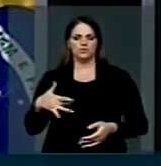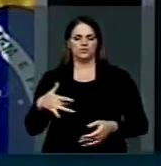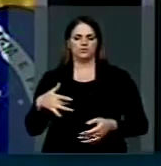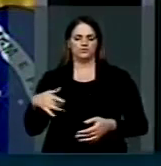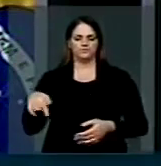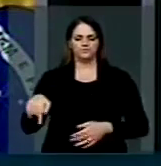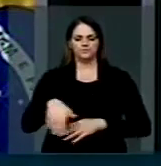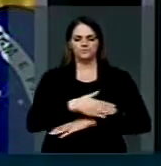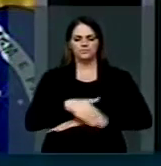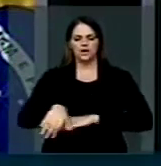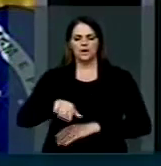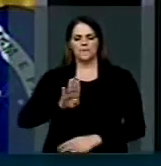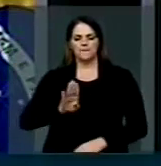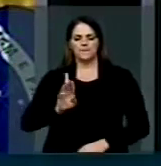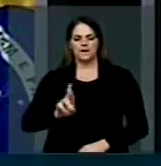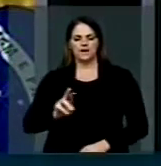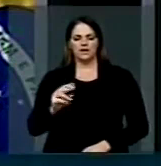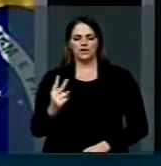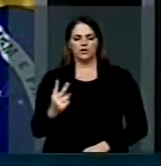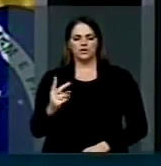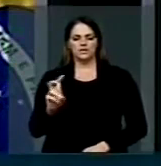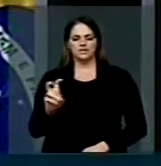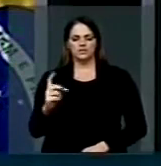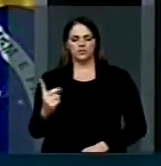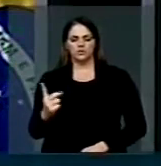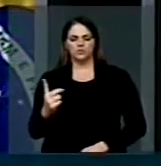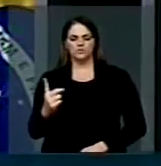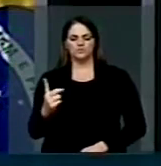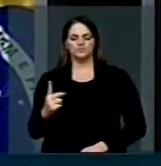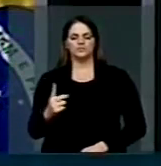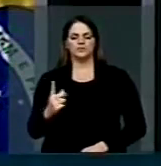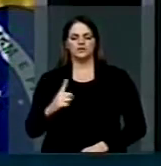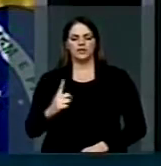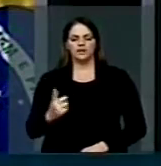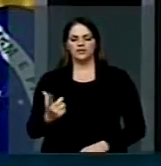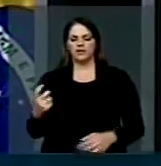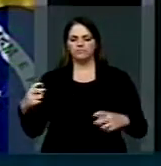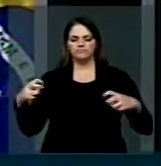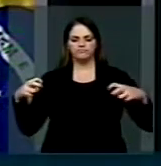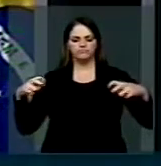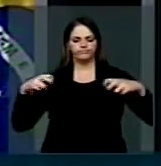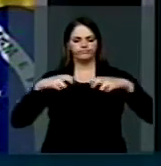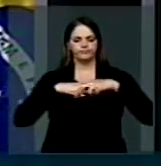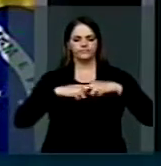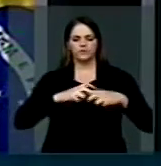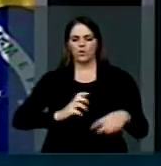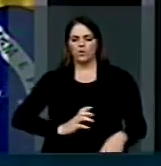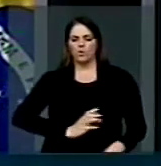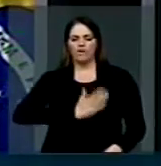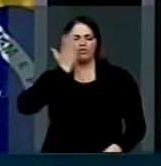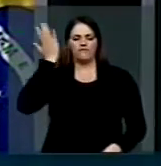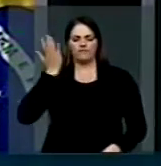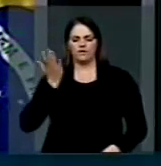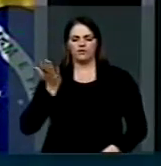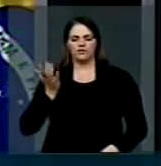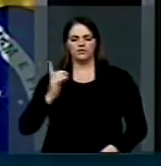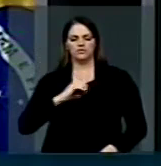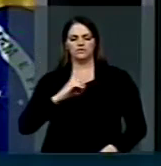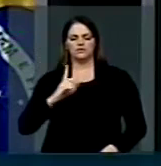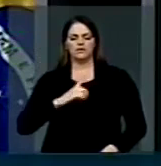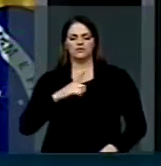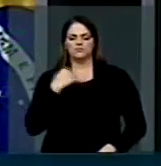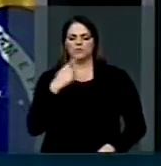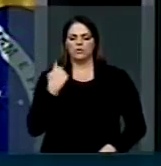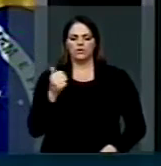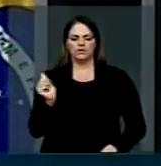-251, entre Padre Carvalho e Salinas, foram vítimas de um acidente terrível, estão em comoção